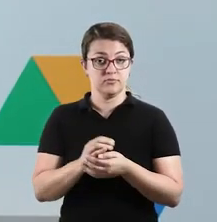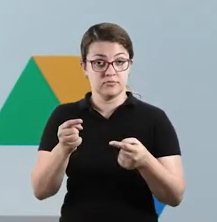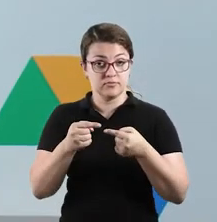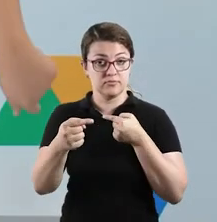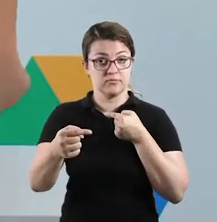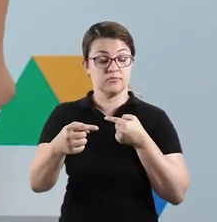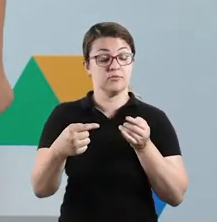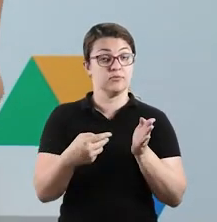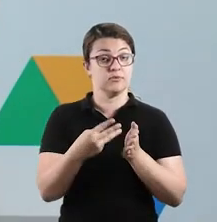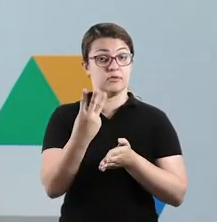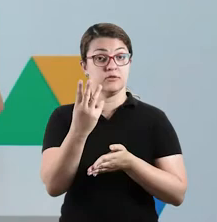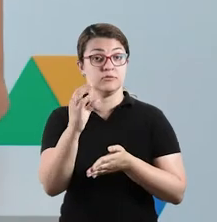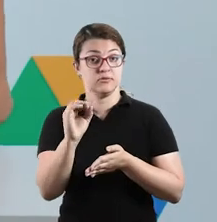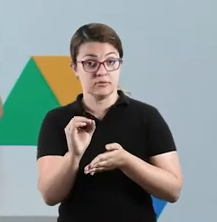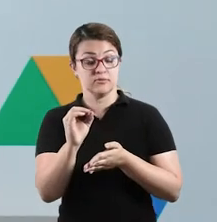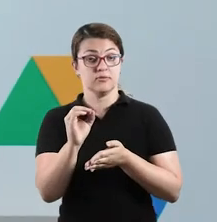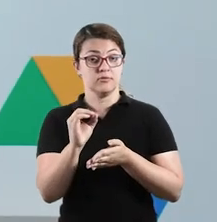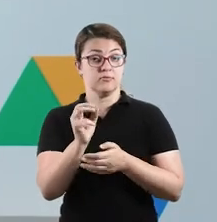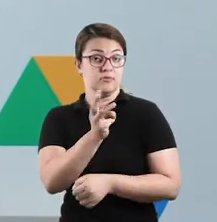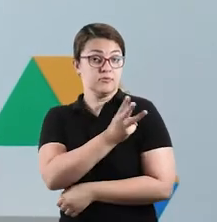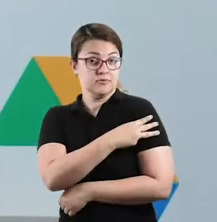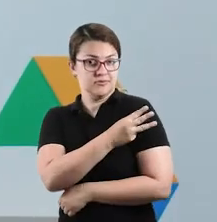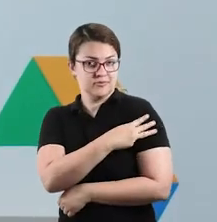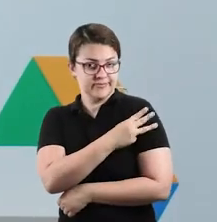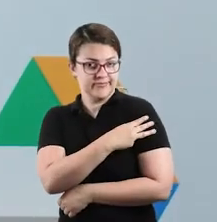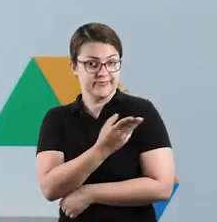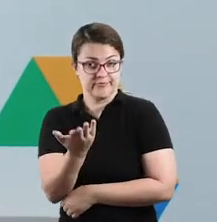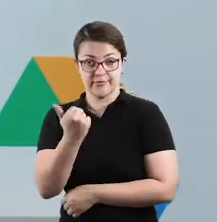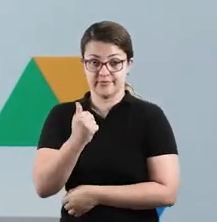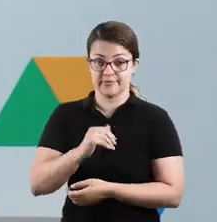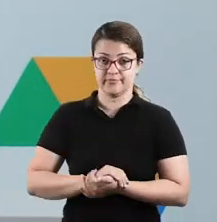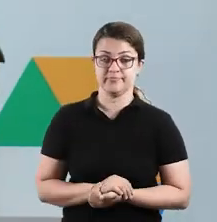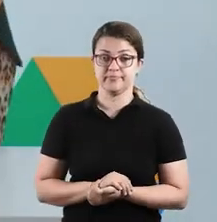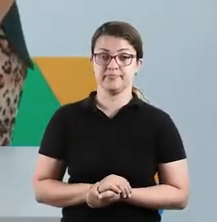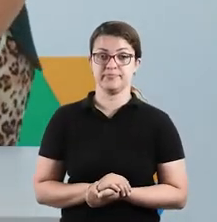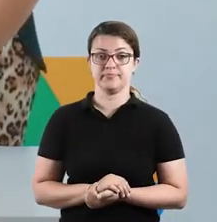trigésima semana do lição de casa para o terceiro ano. Vamos lá?